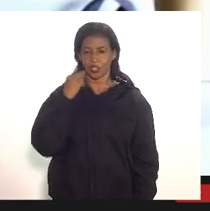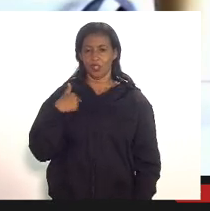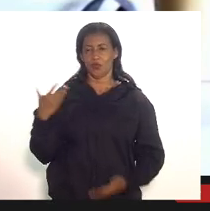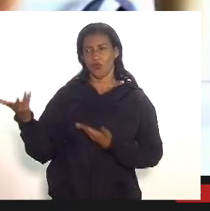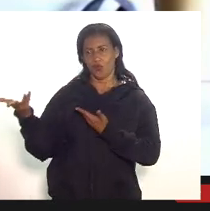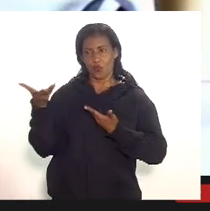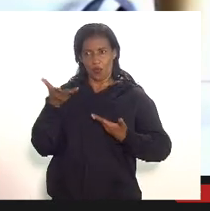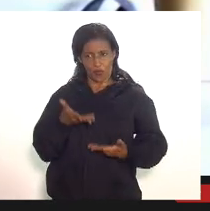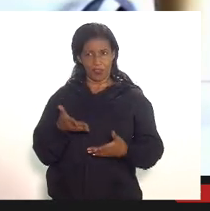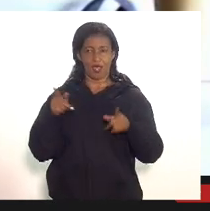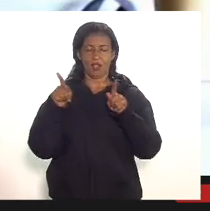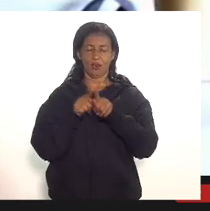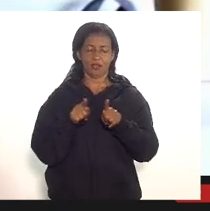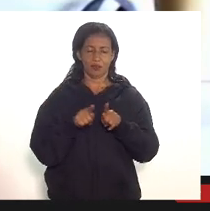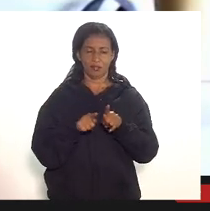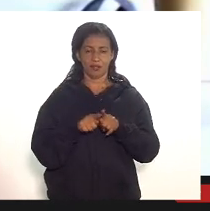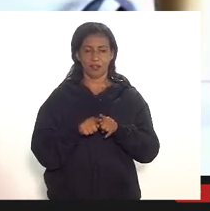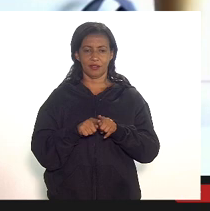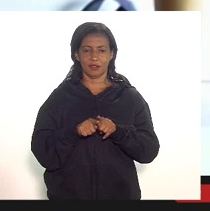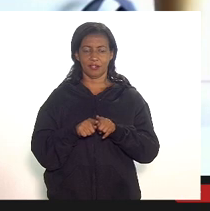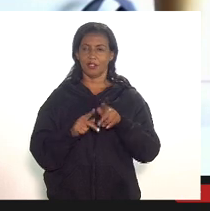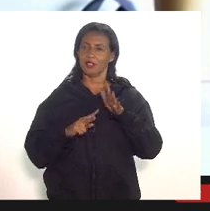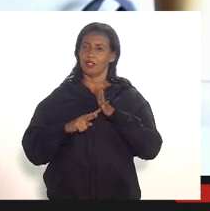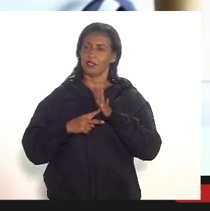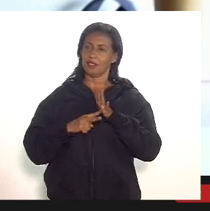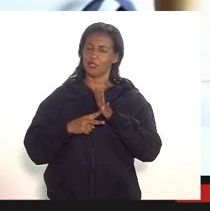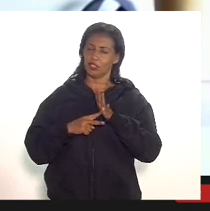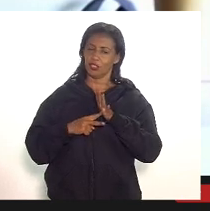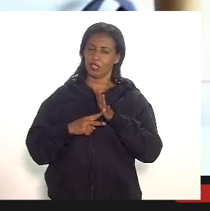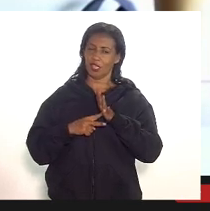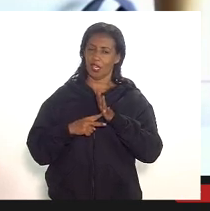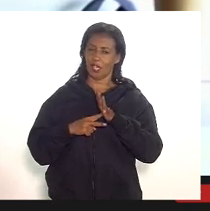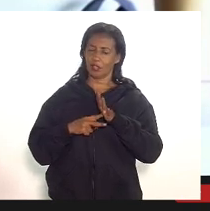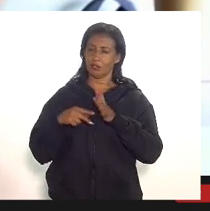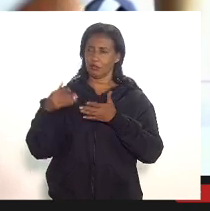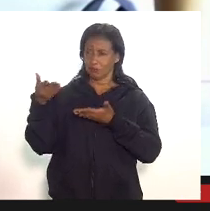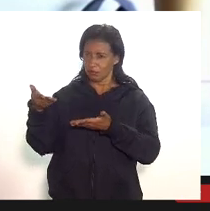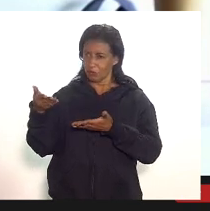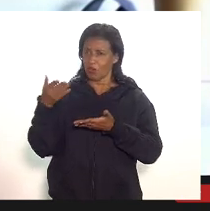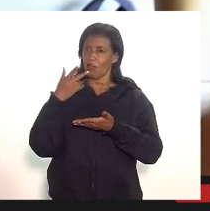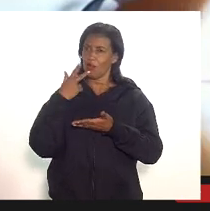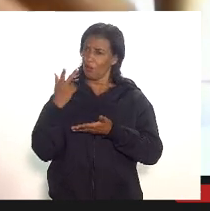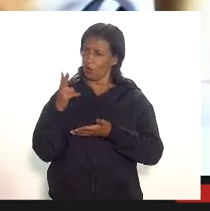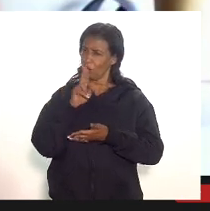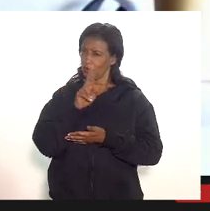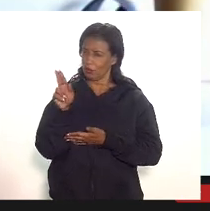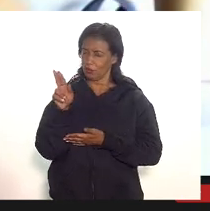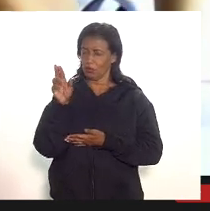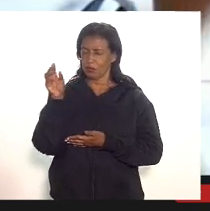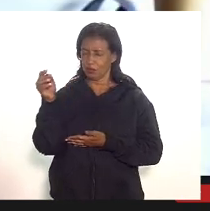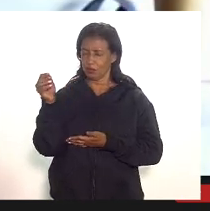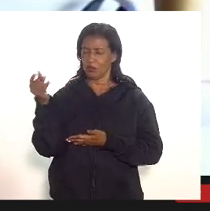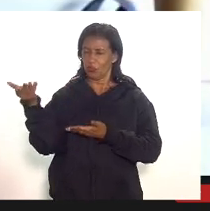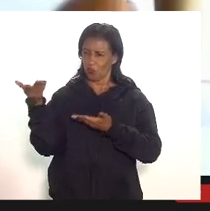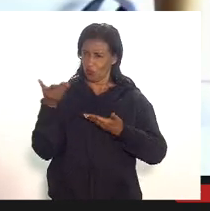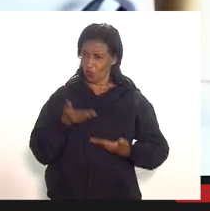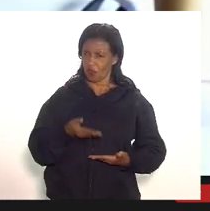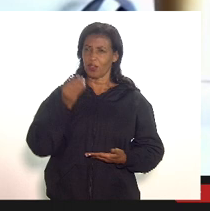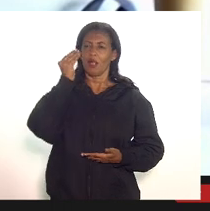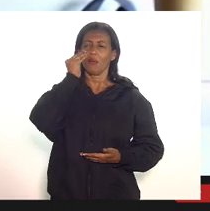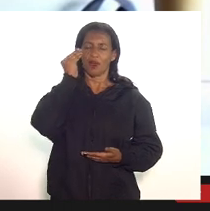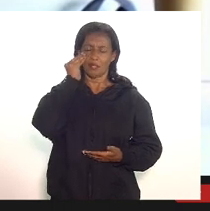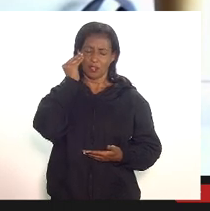convidar também o sindicato que vossa excelência sugeriu para assistir a próxima